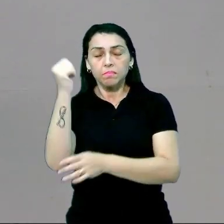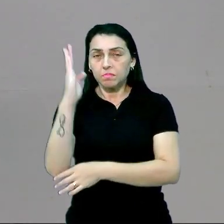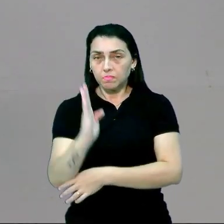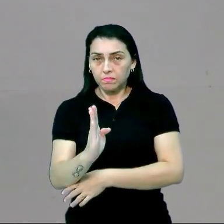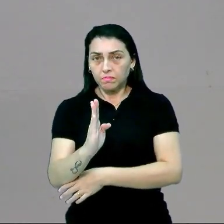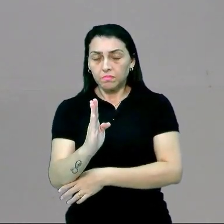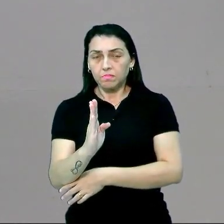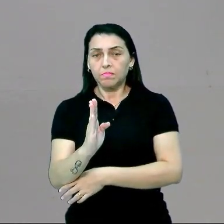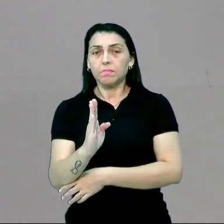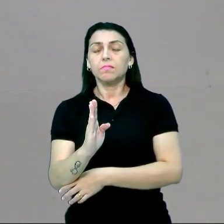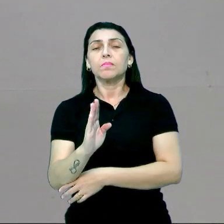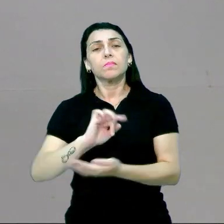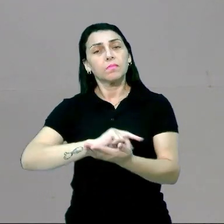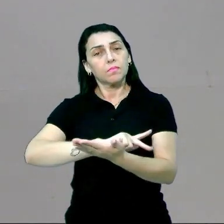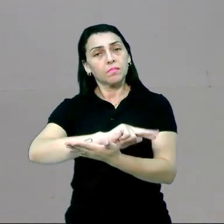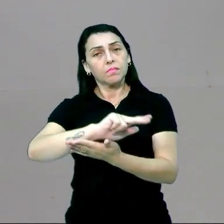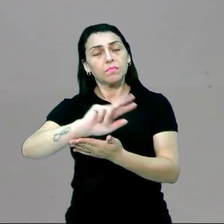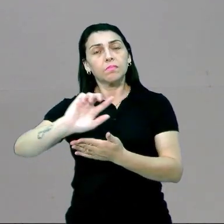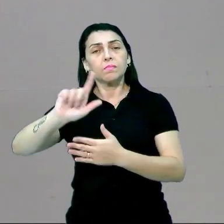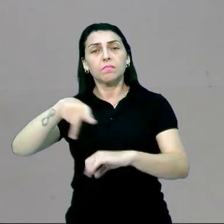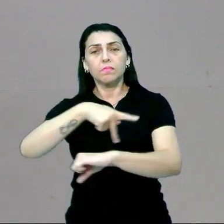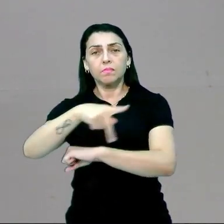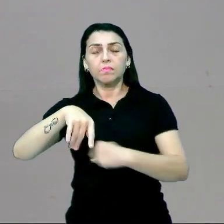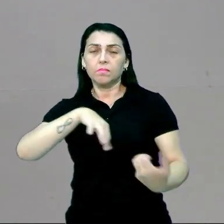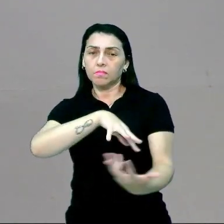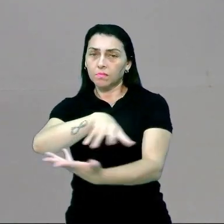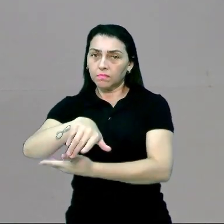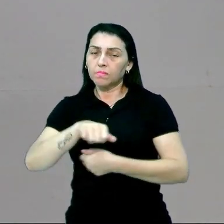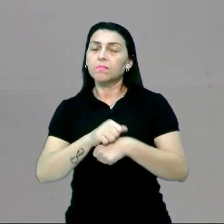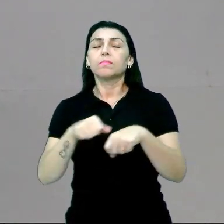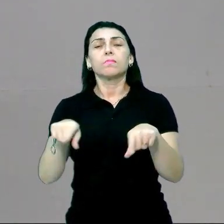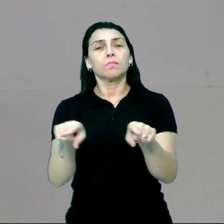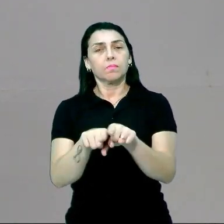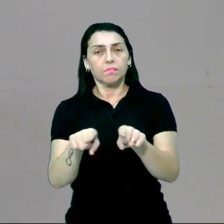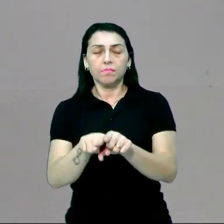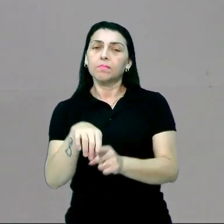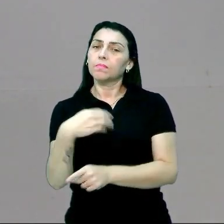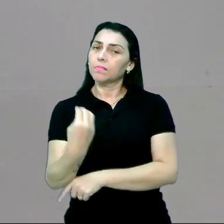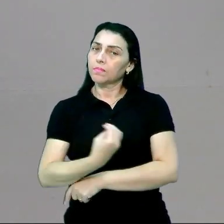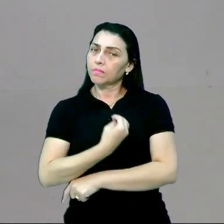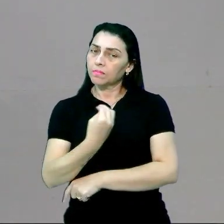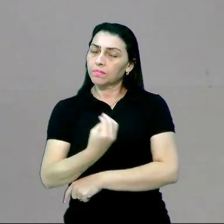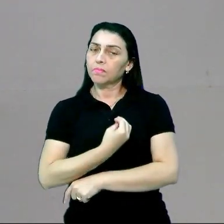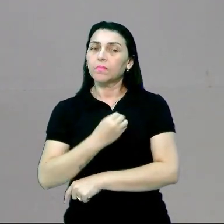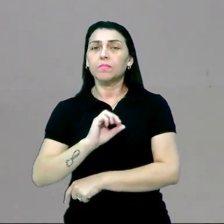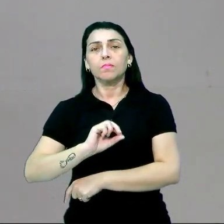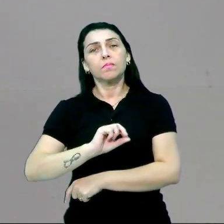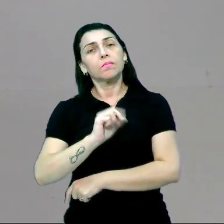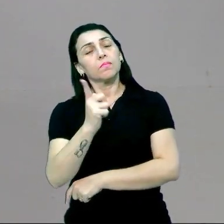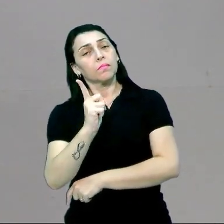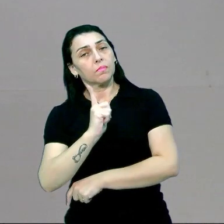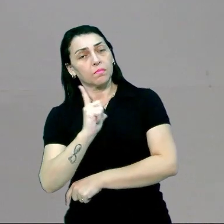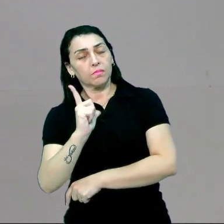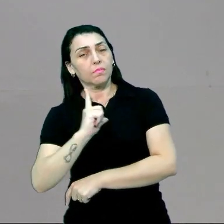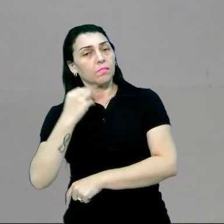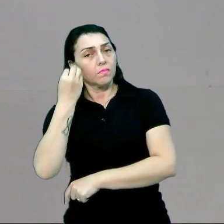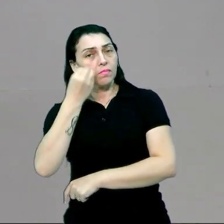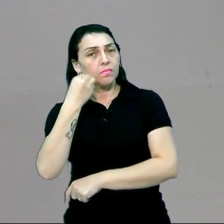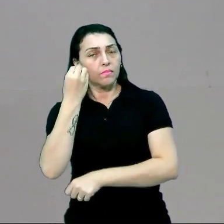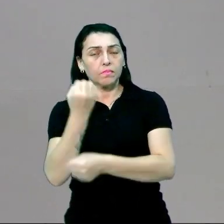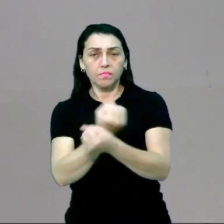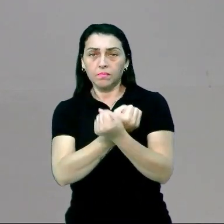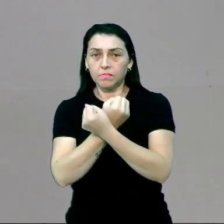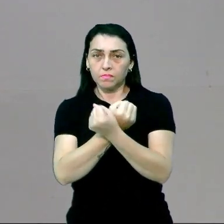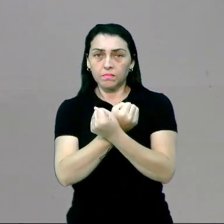Brasil. Vários outros países do mundo também vivenciaram ou tiveram a sua experiência